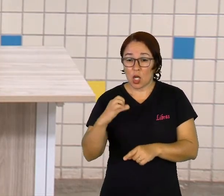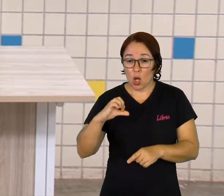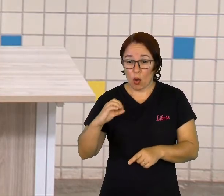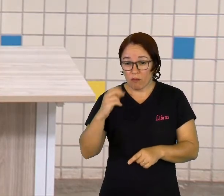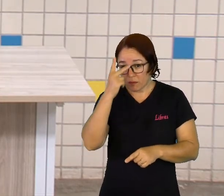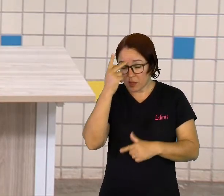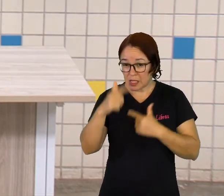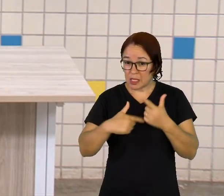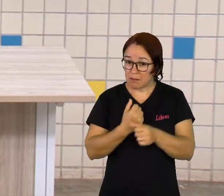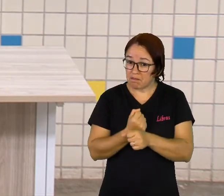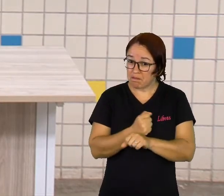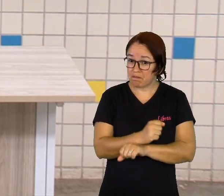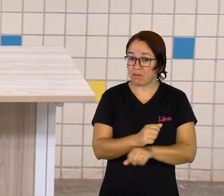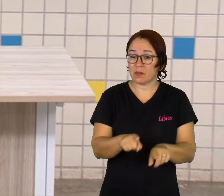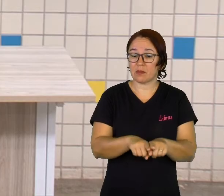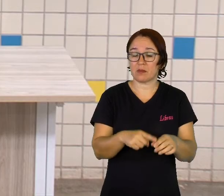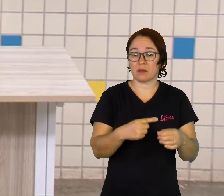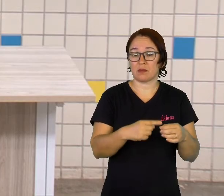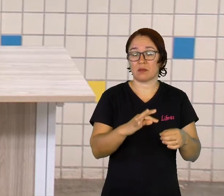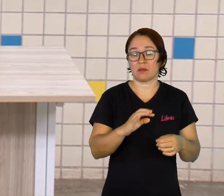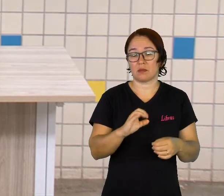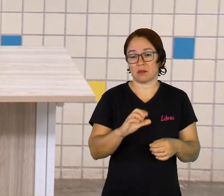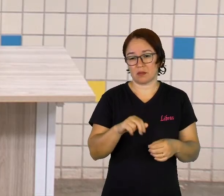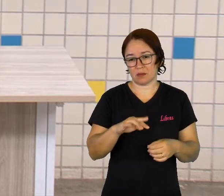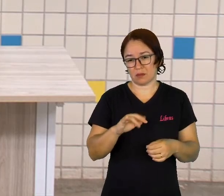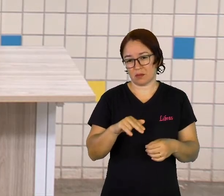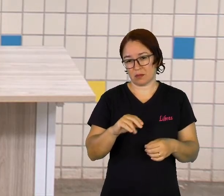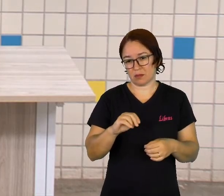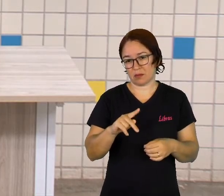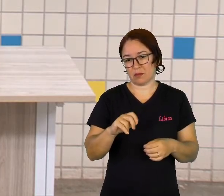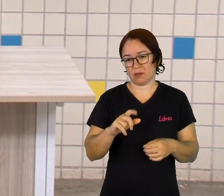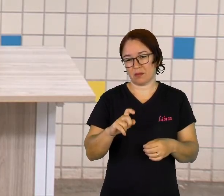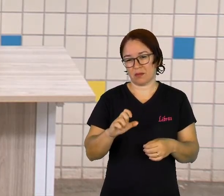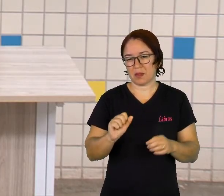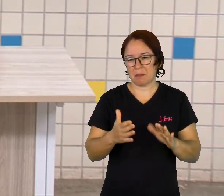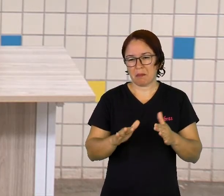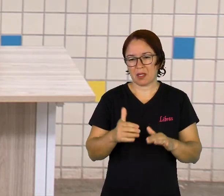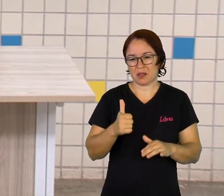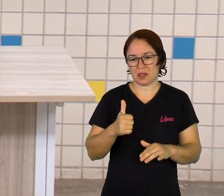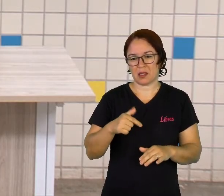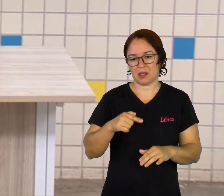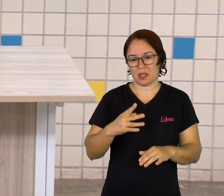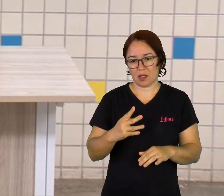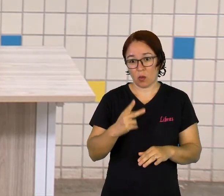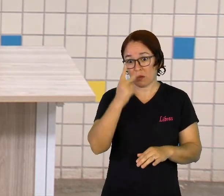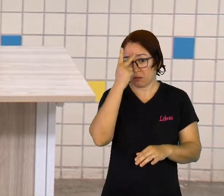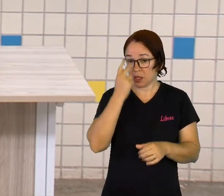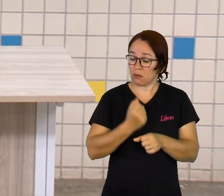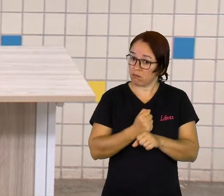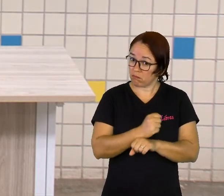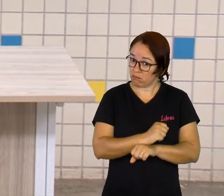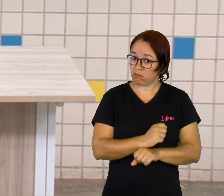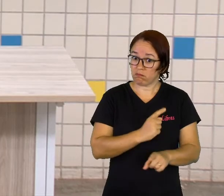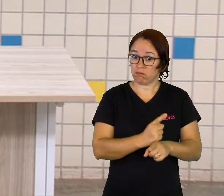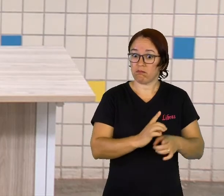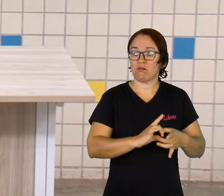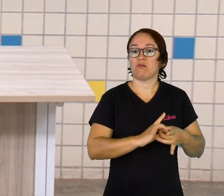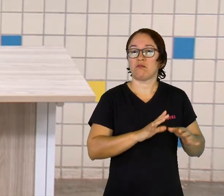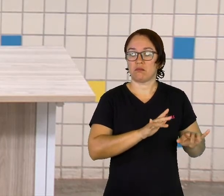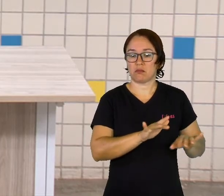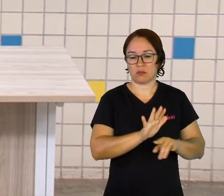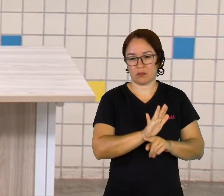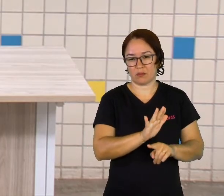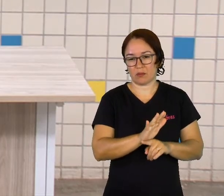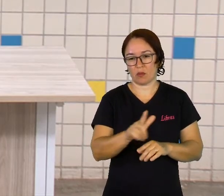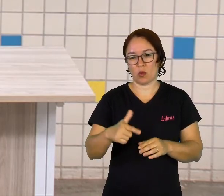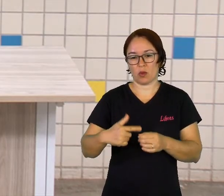Nós temos também Tocantinópolis, com 174 casos, e Darcinópolis, com